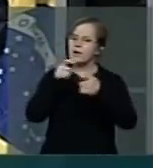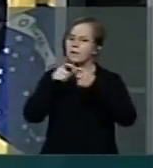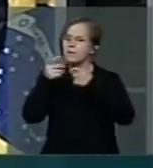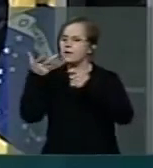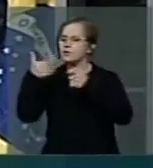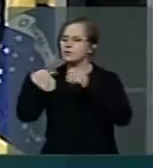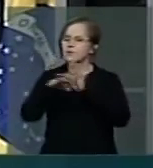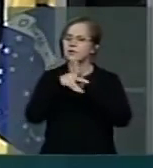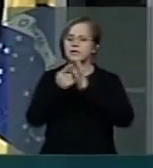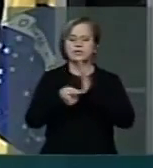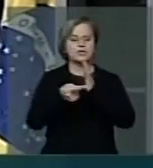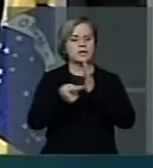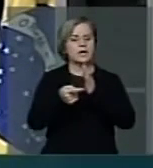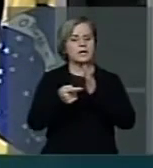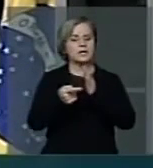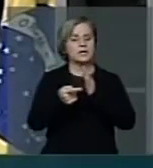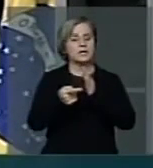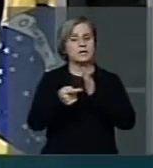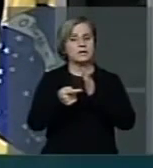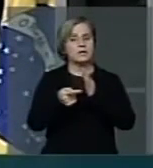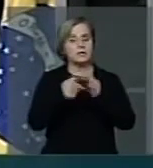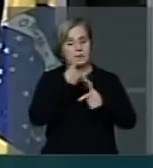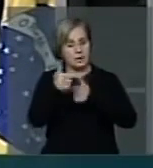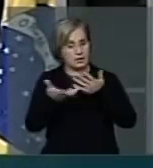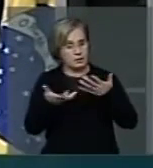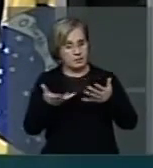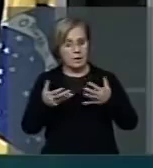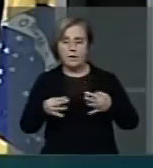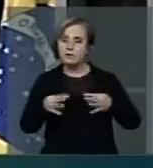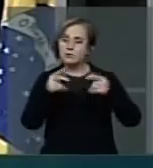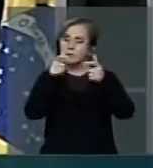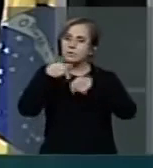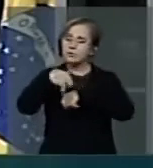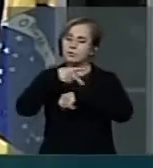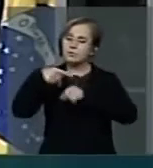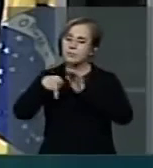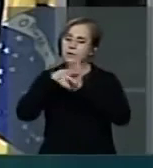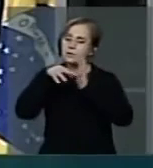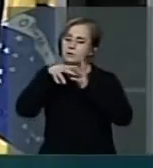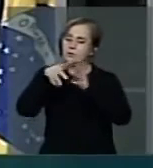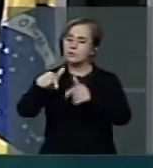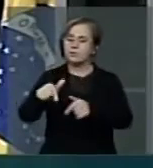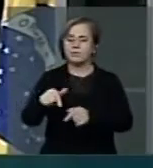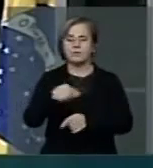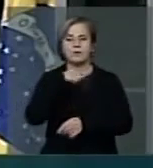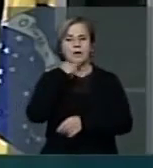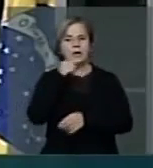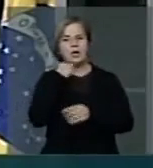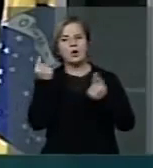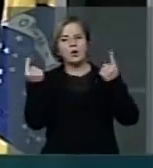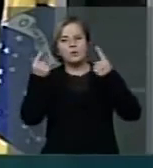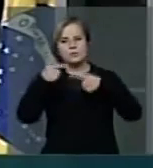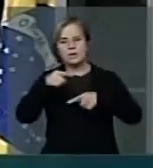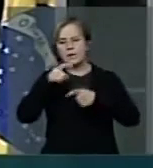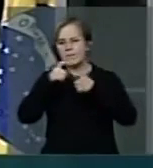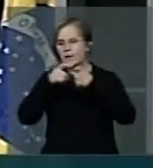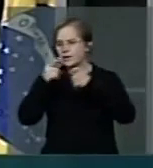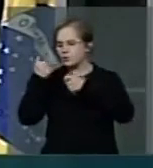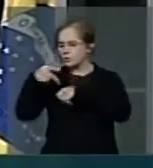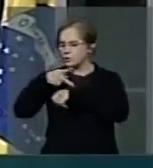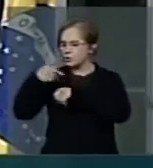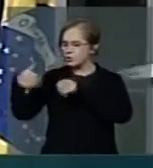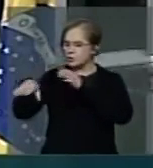fazem todos os países sérios ao redor do mundo? Ninguém é contra, ninguém é contra a vinda de médicos bem